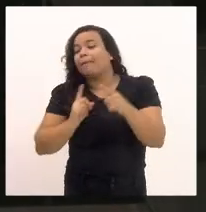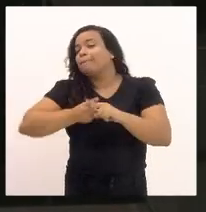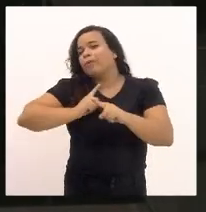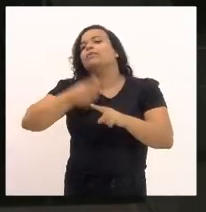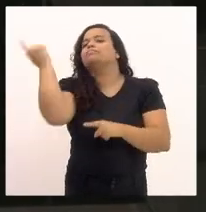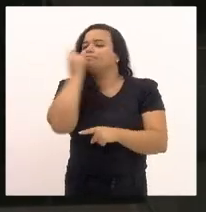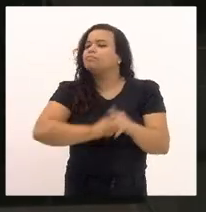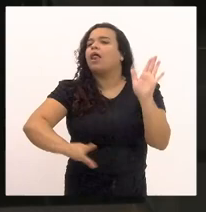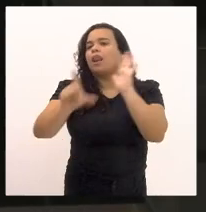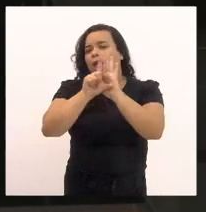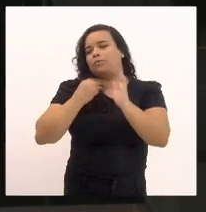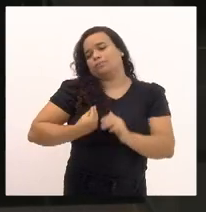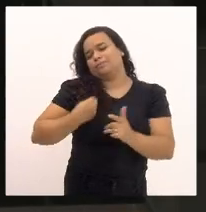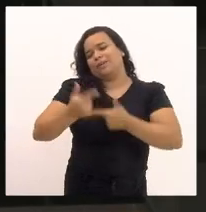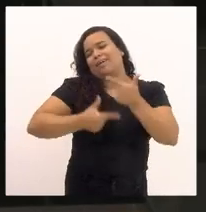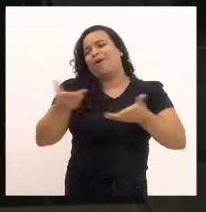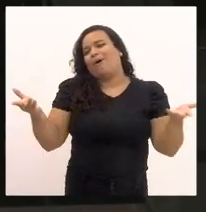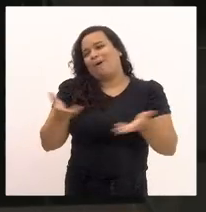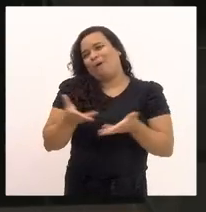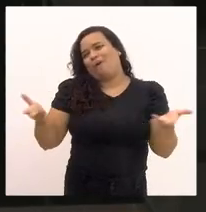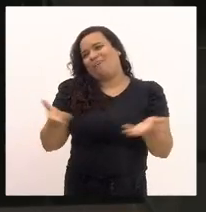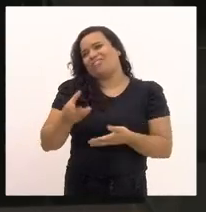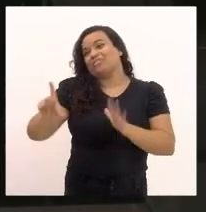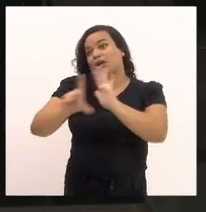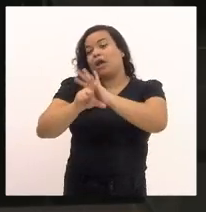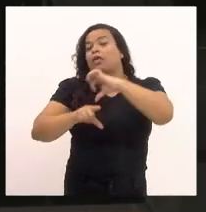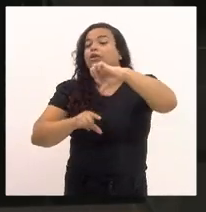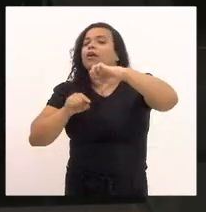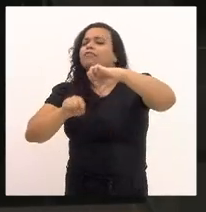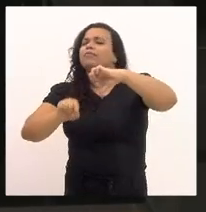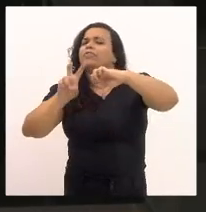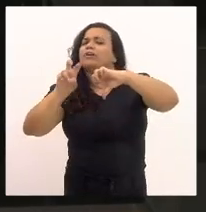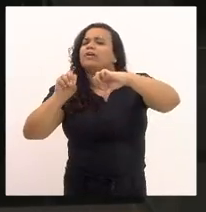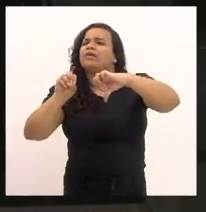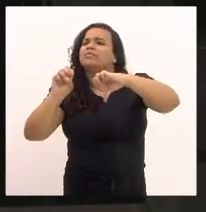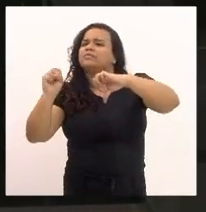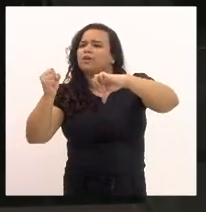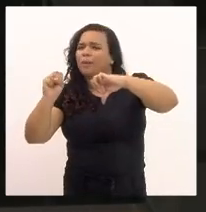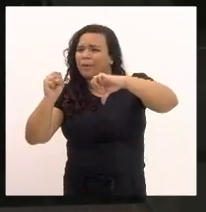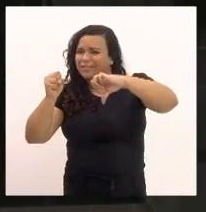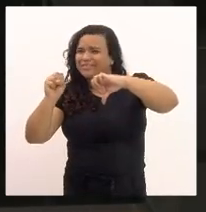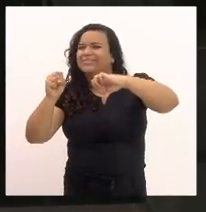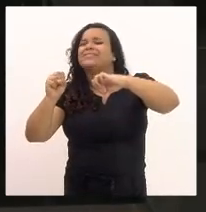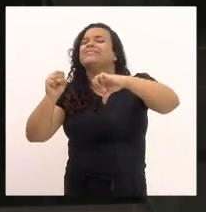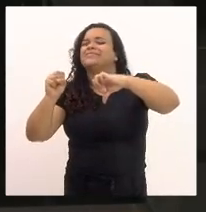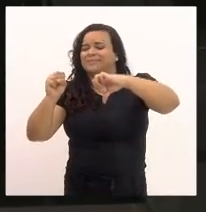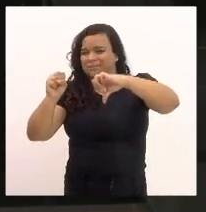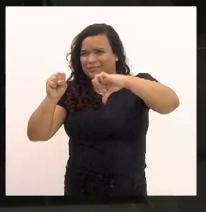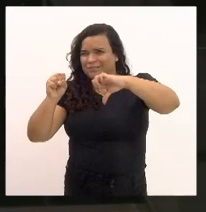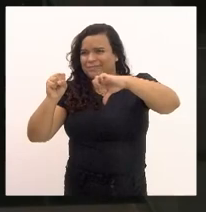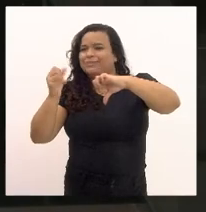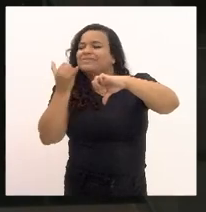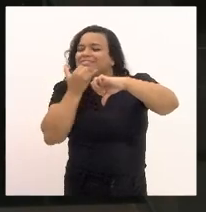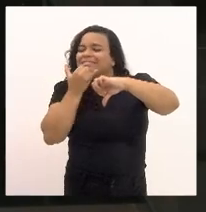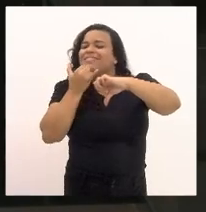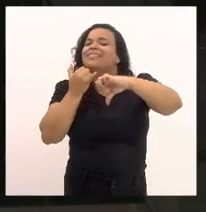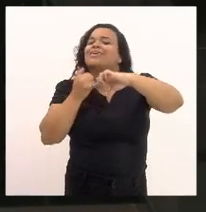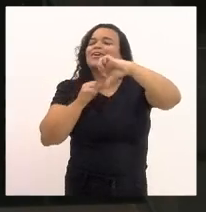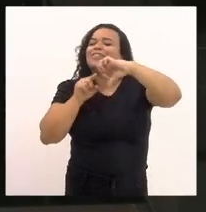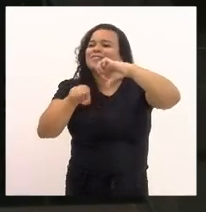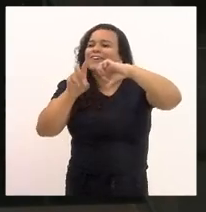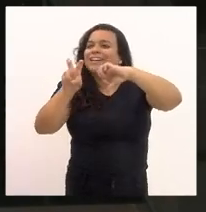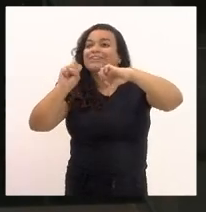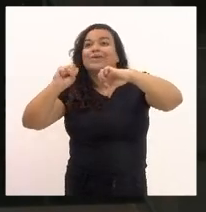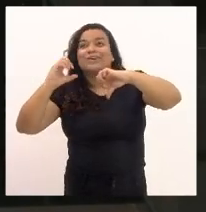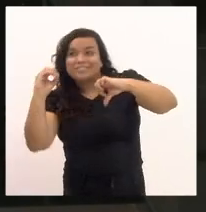sancionada hoje, 9.508, 2 de março, 9.580, 2 de março